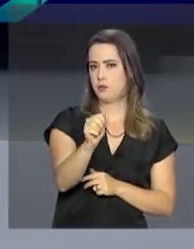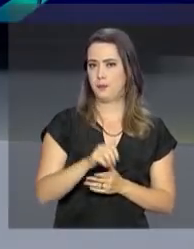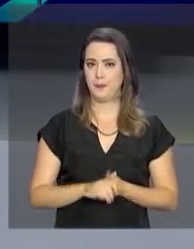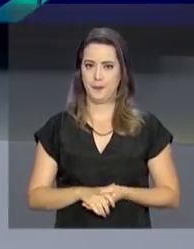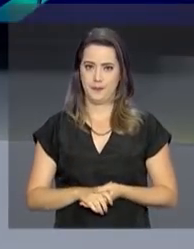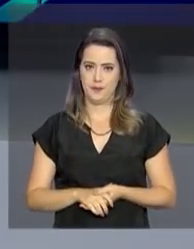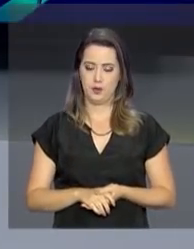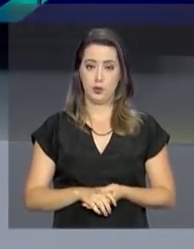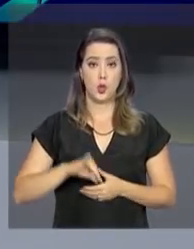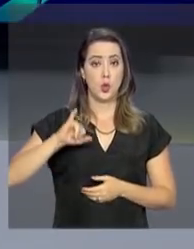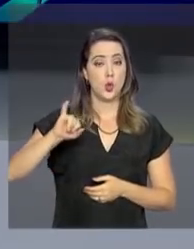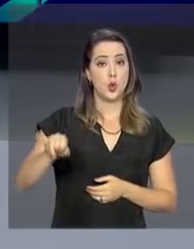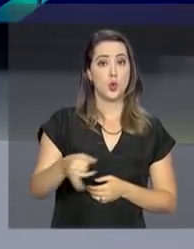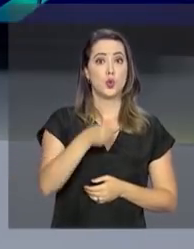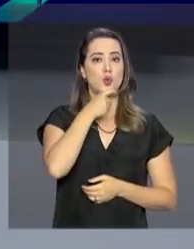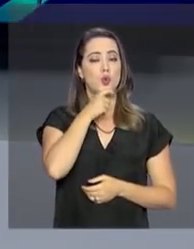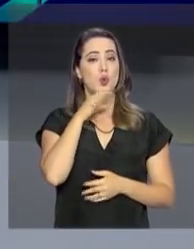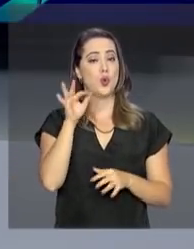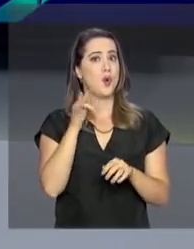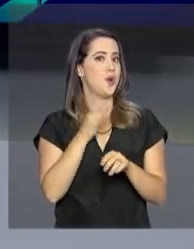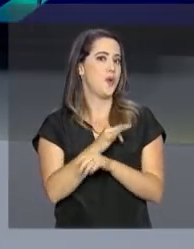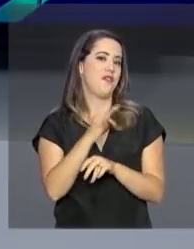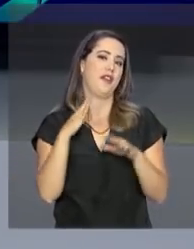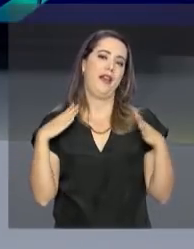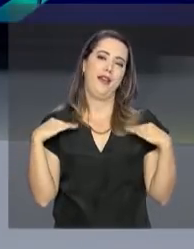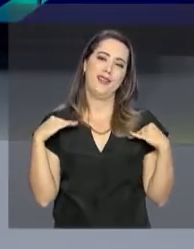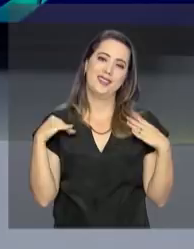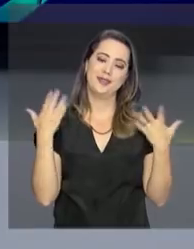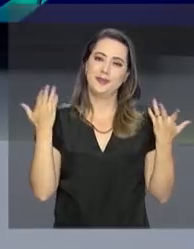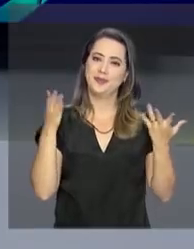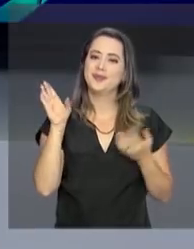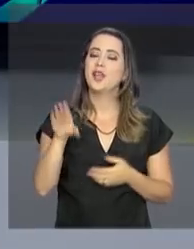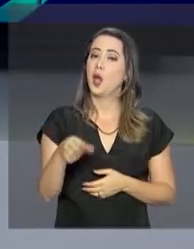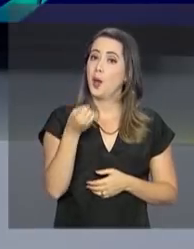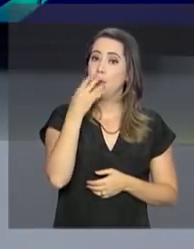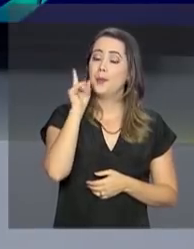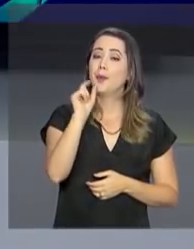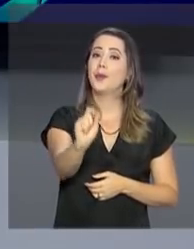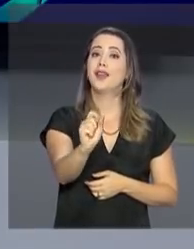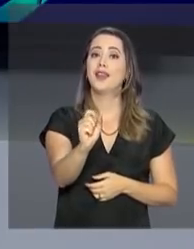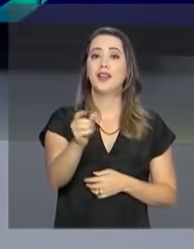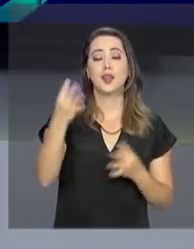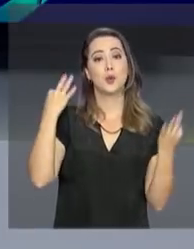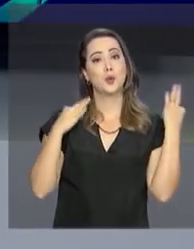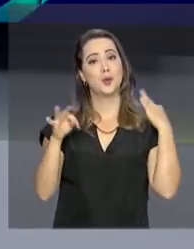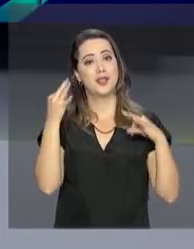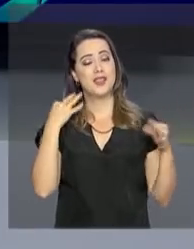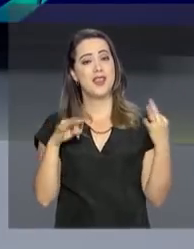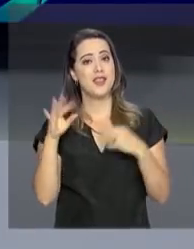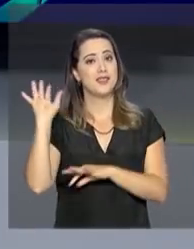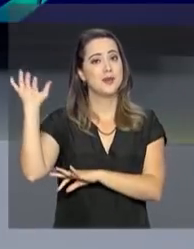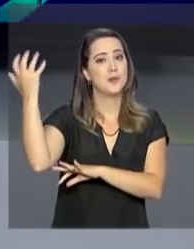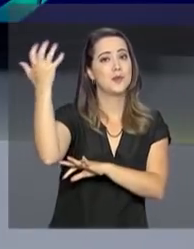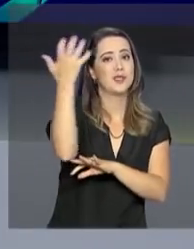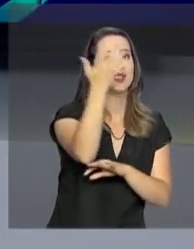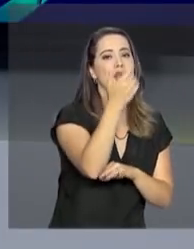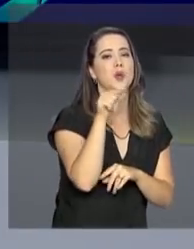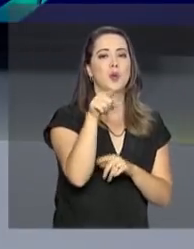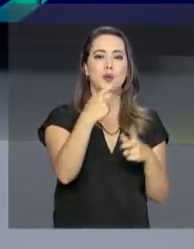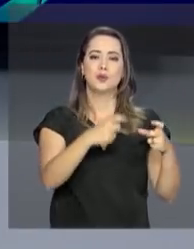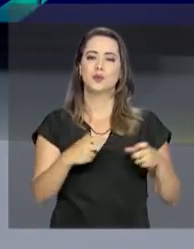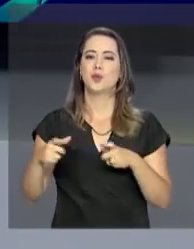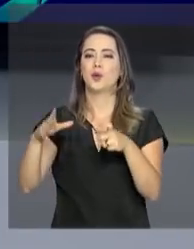Julho, férias, muita gente aproveitando os dias de folga. E uma boa pedida nesse período é o turismo ecológico com passeios pelos